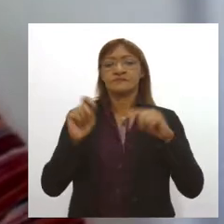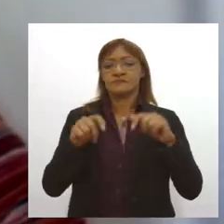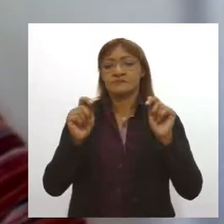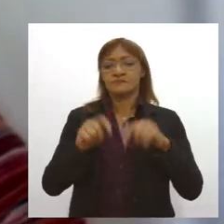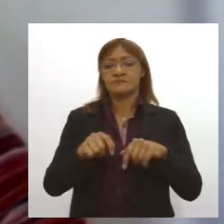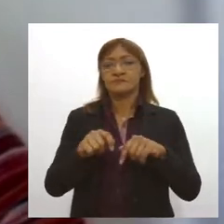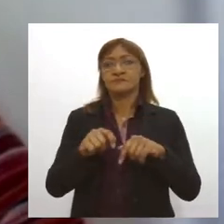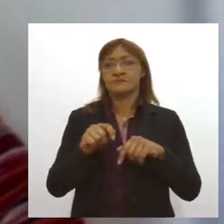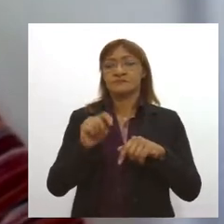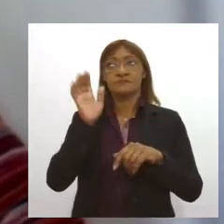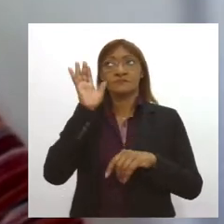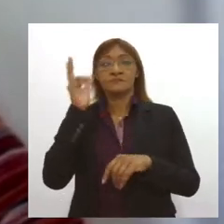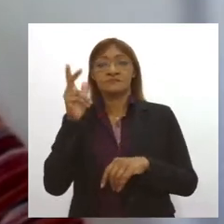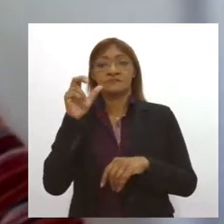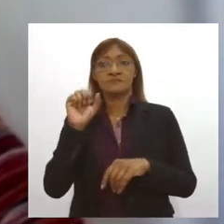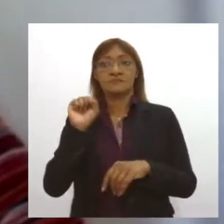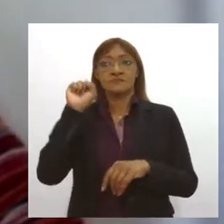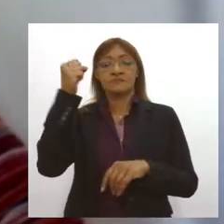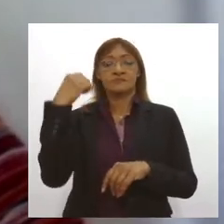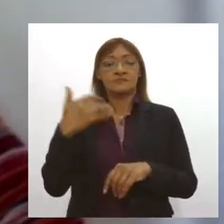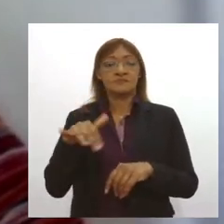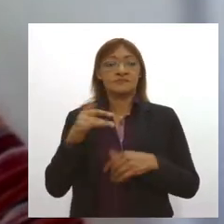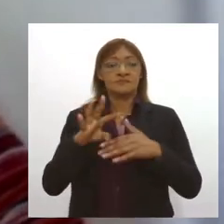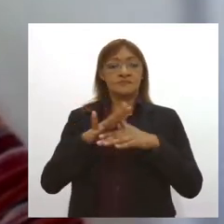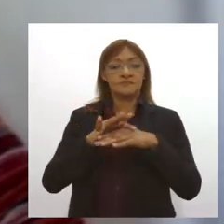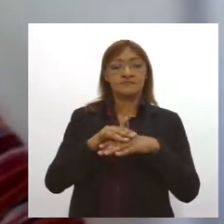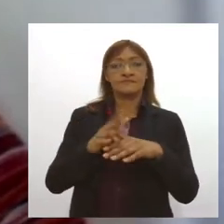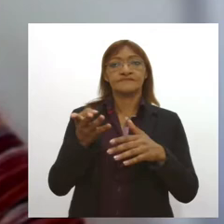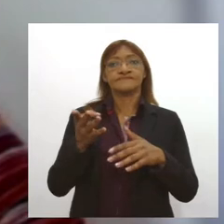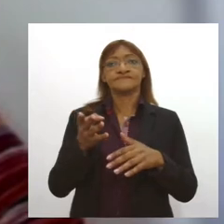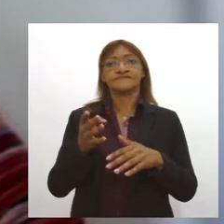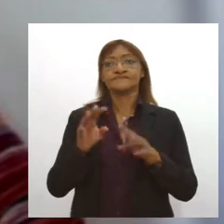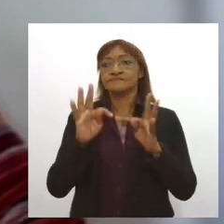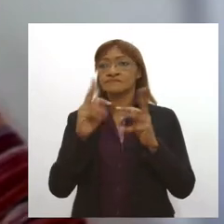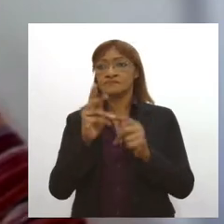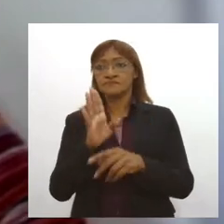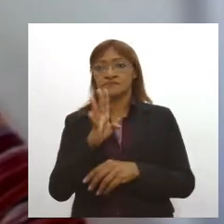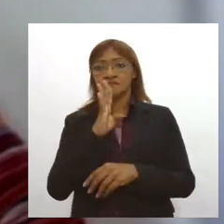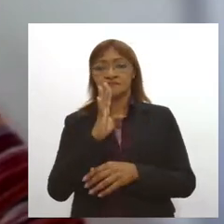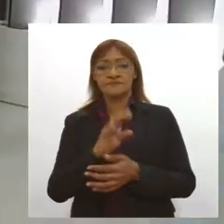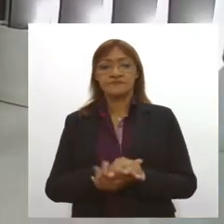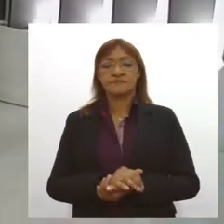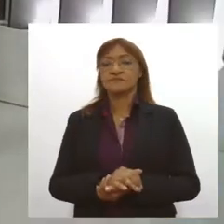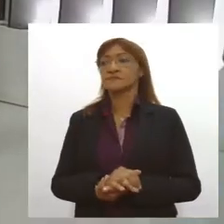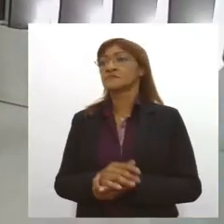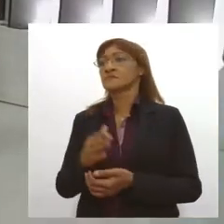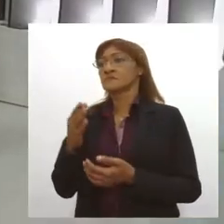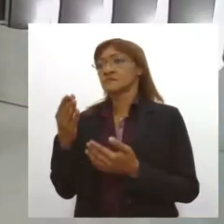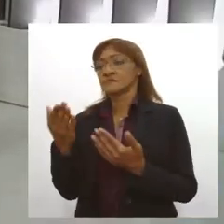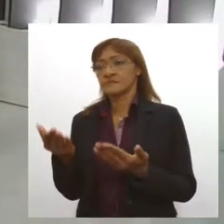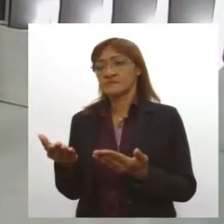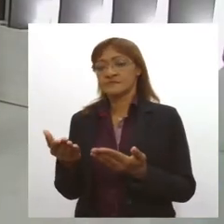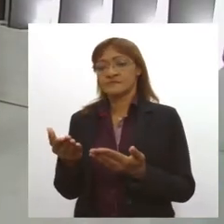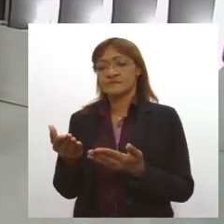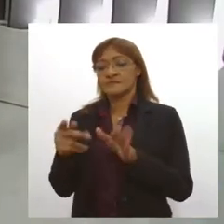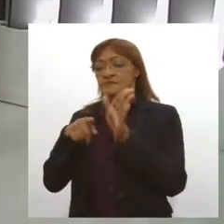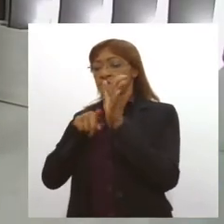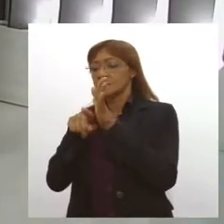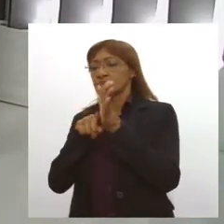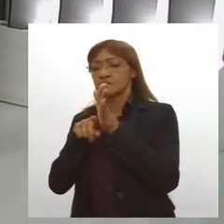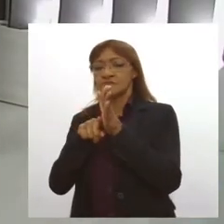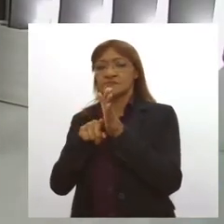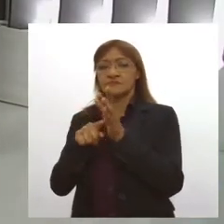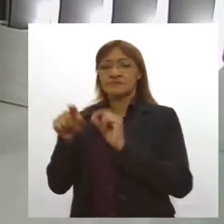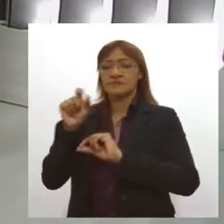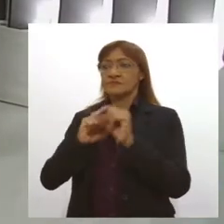da doença. Ou seja, que apresentam aqueles fatores de risco já conhecidos. Os resultados da pesquisa com relação